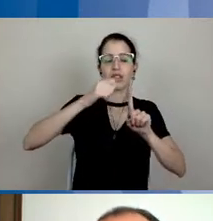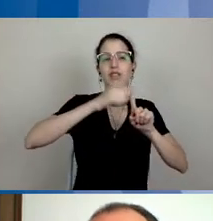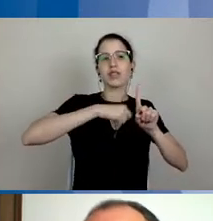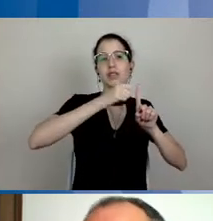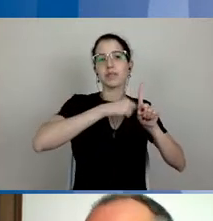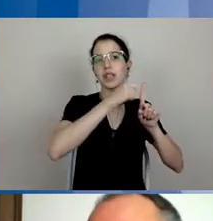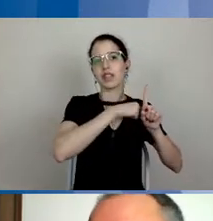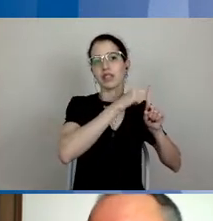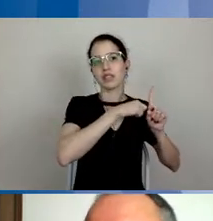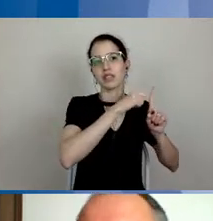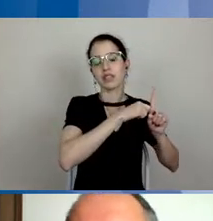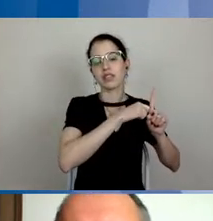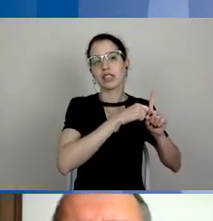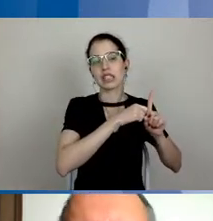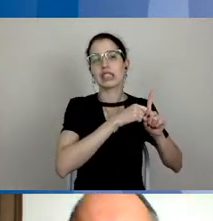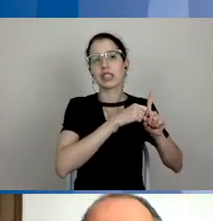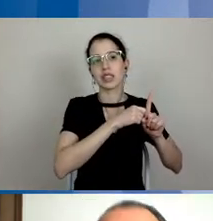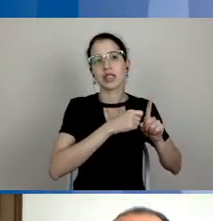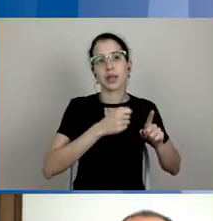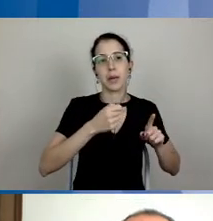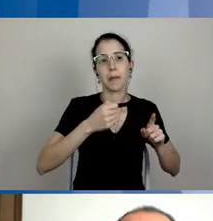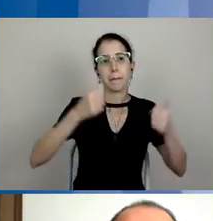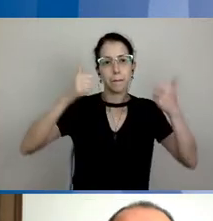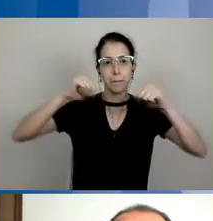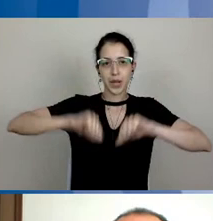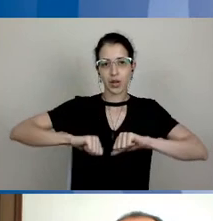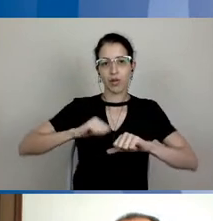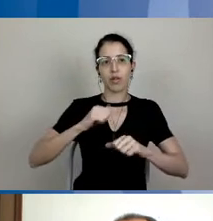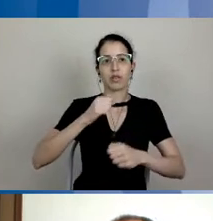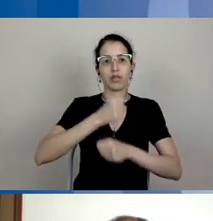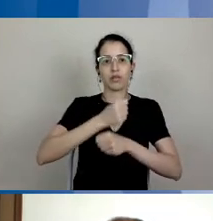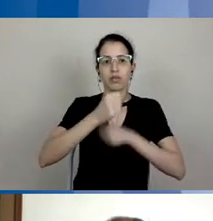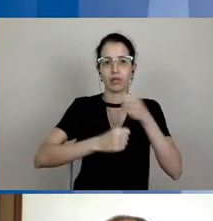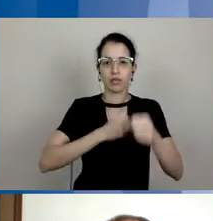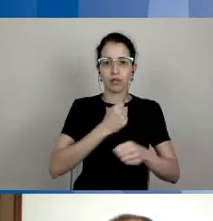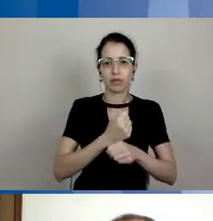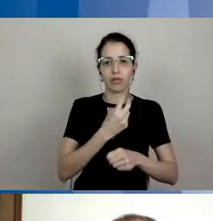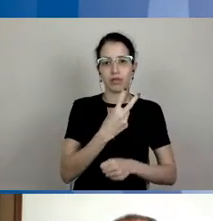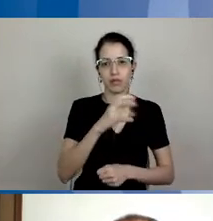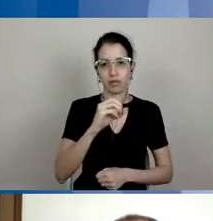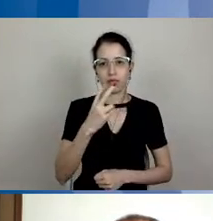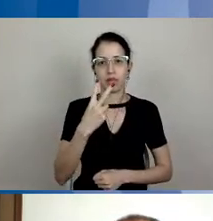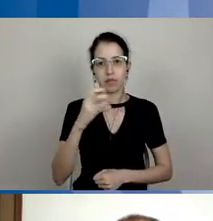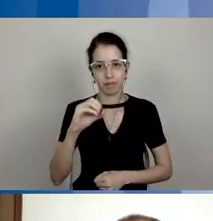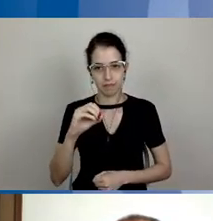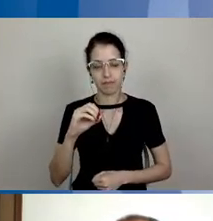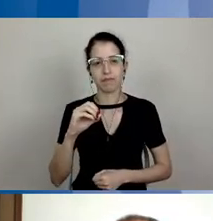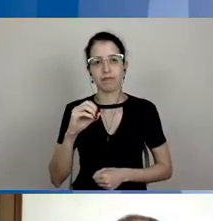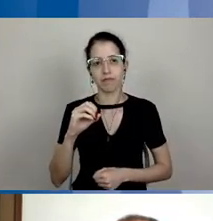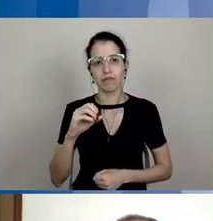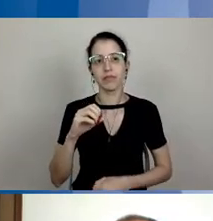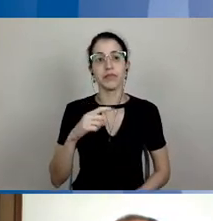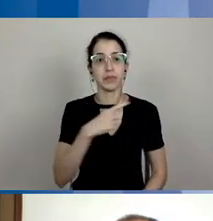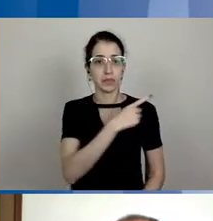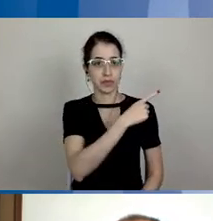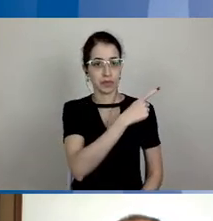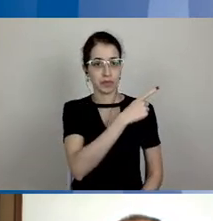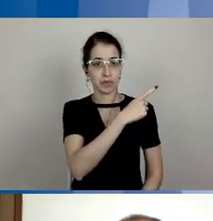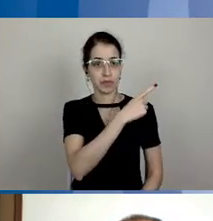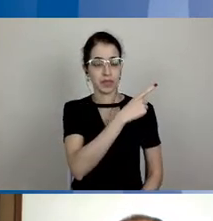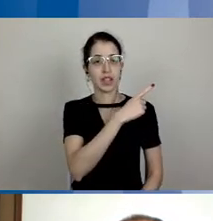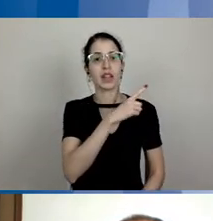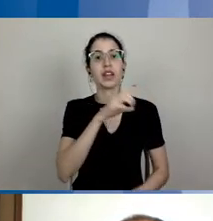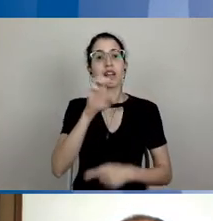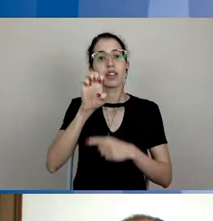nos meses mais críticos do ano de 2020. Quando eu pego o estado de São Paulo, não é diferente, isso aqui é a curva do estado de São Paulo, que também